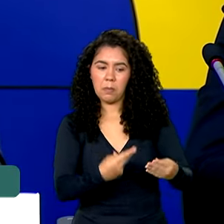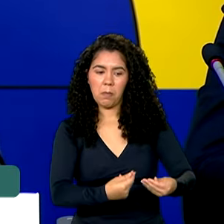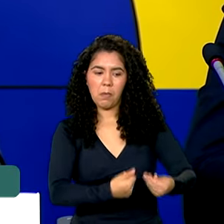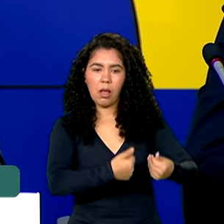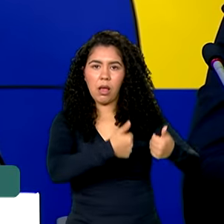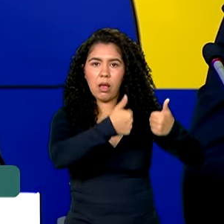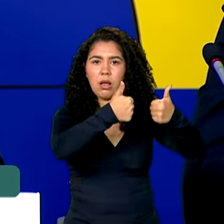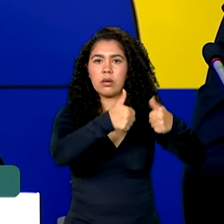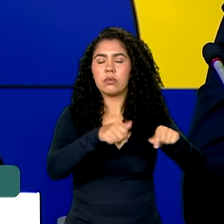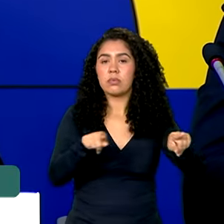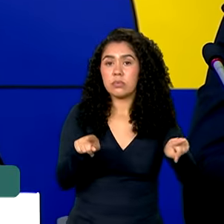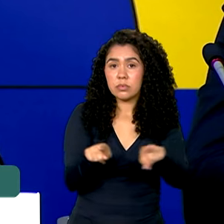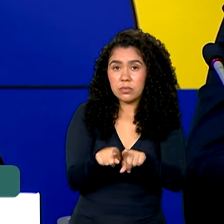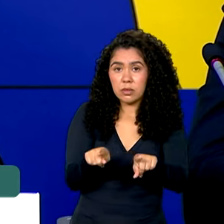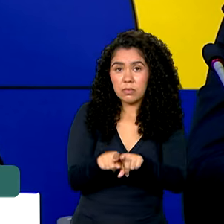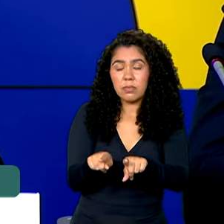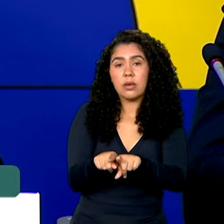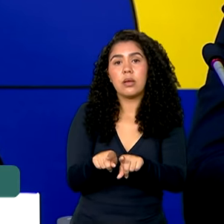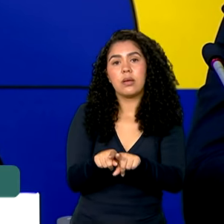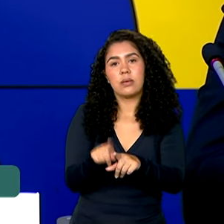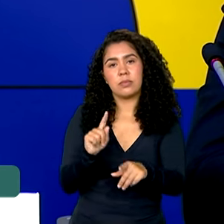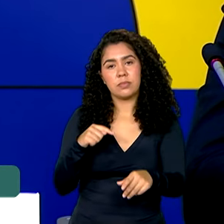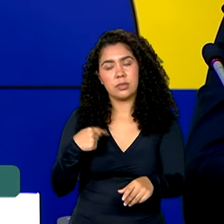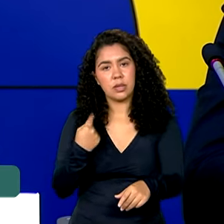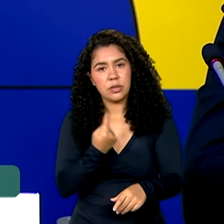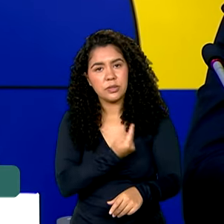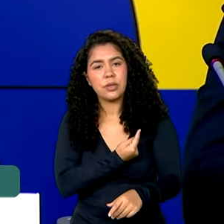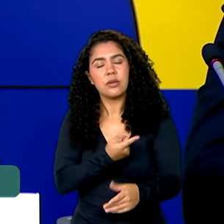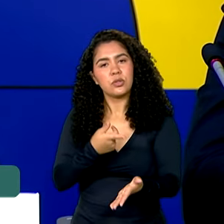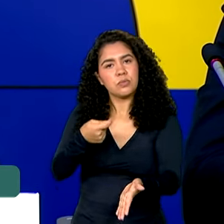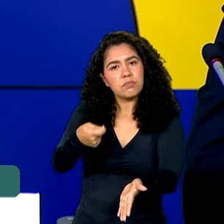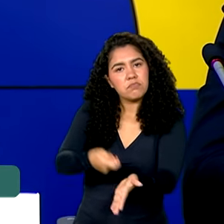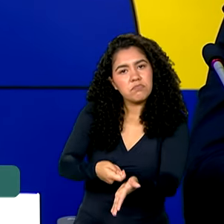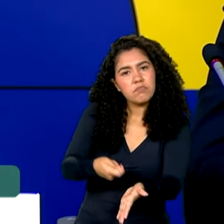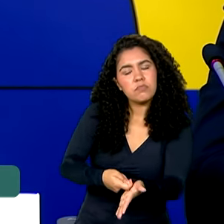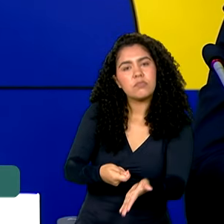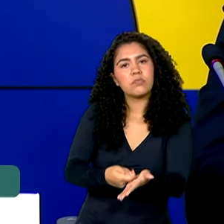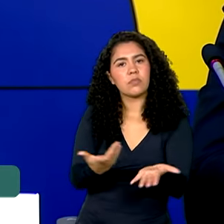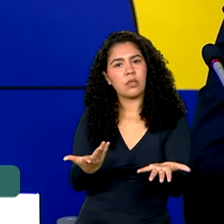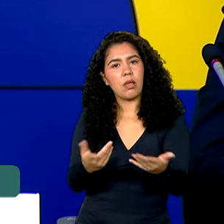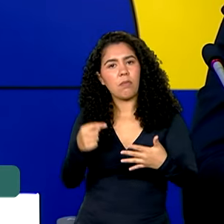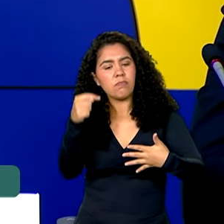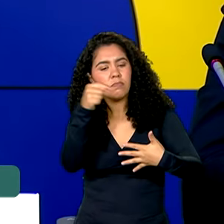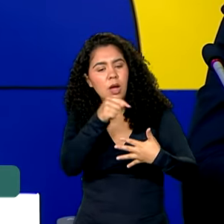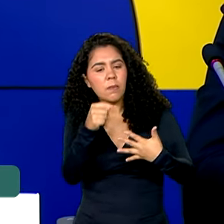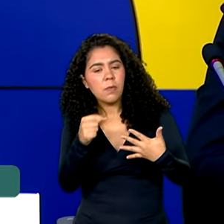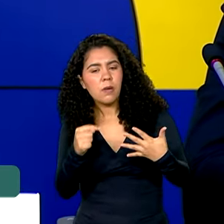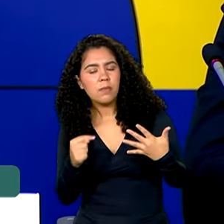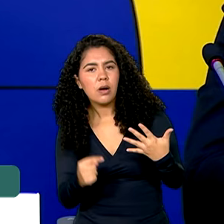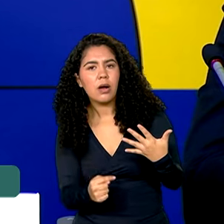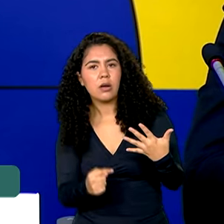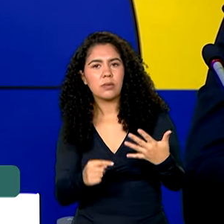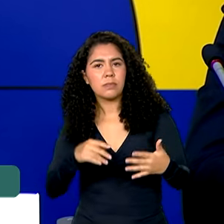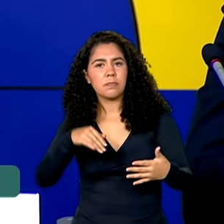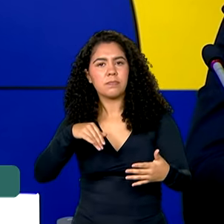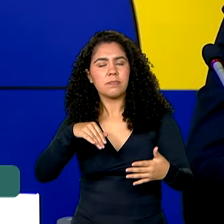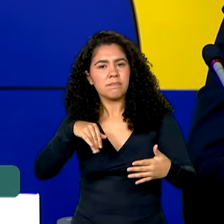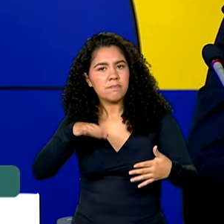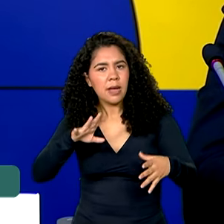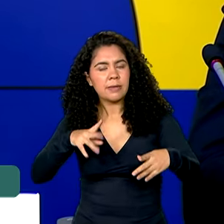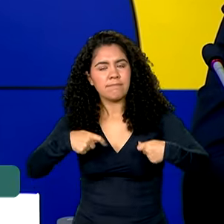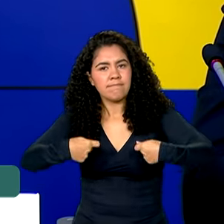quanto de podermos exigirmos condições mais rigorosas